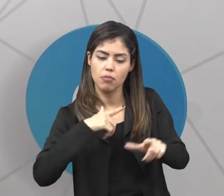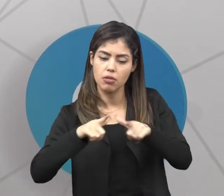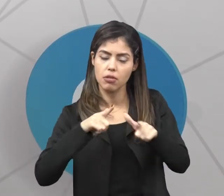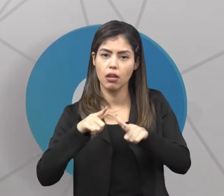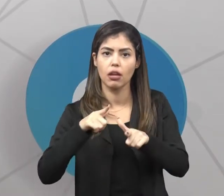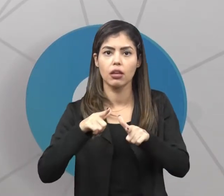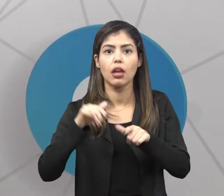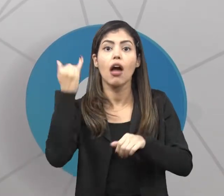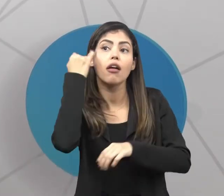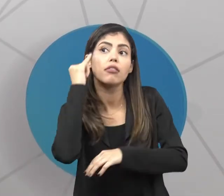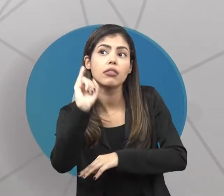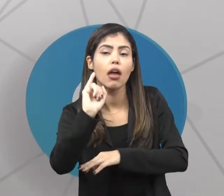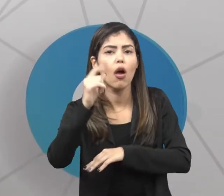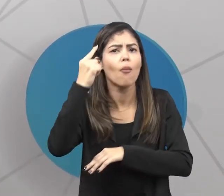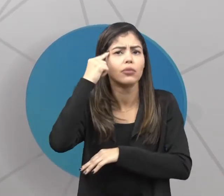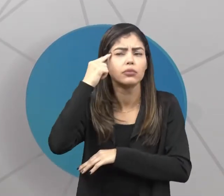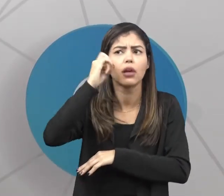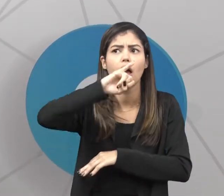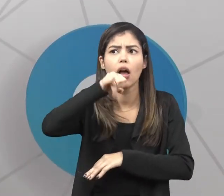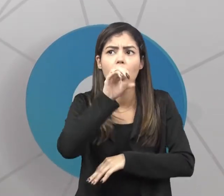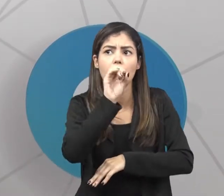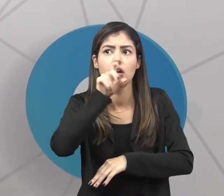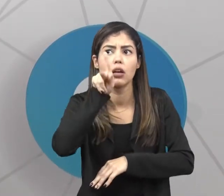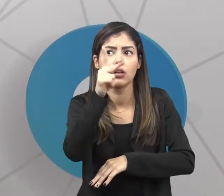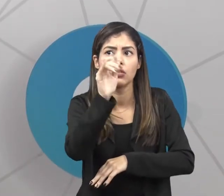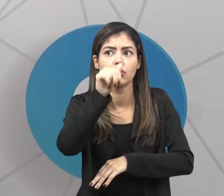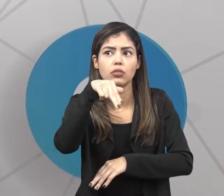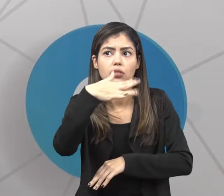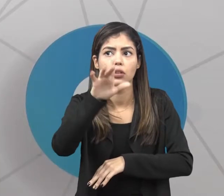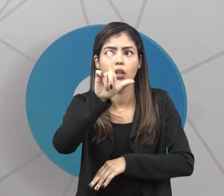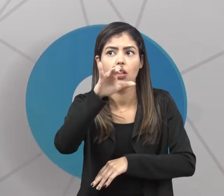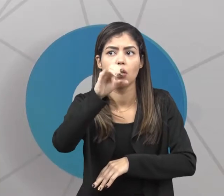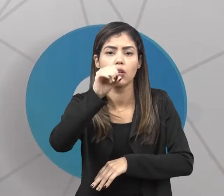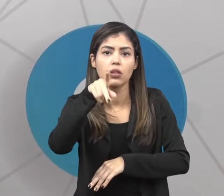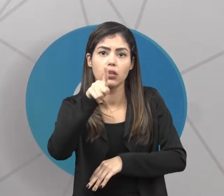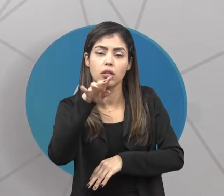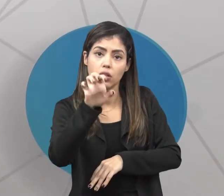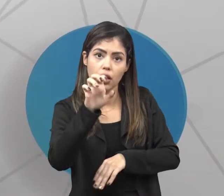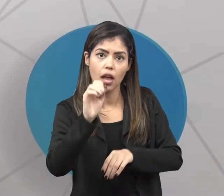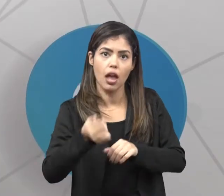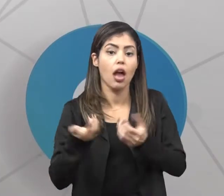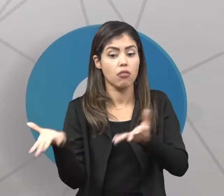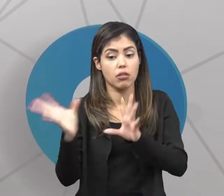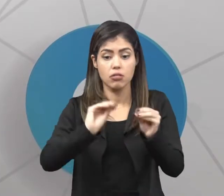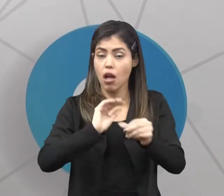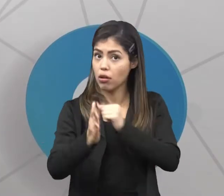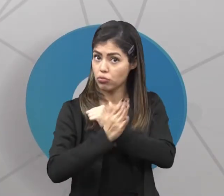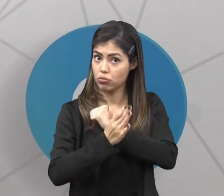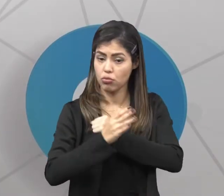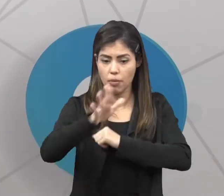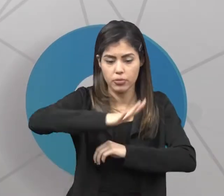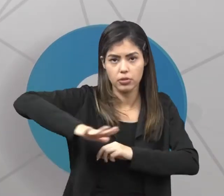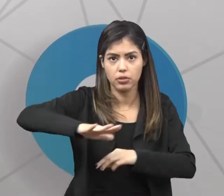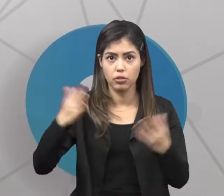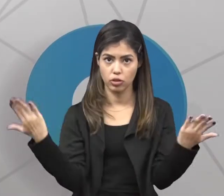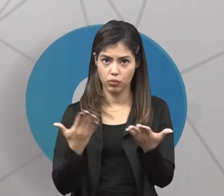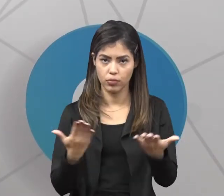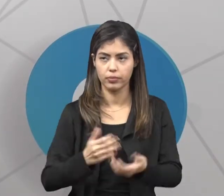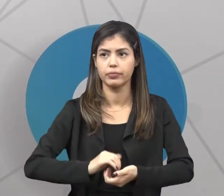sobre as ideias e o pensamento de John Locke, a contribuição desse filósofo para a nossa sociedade atual,